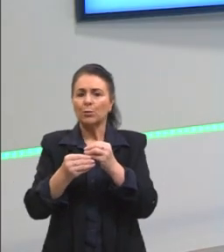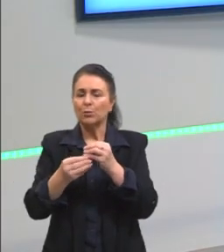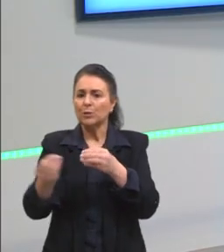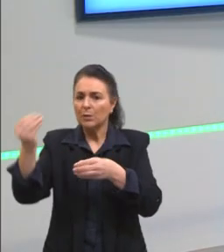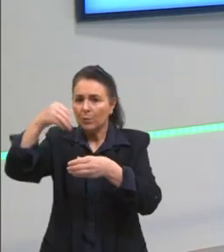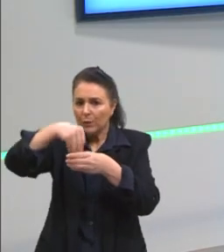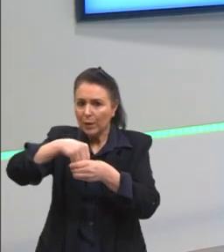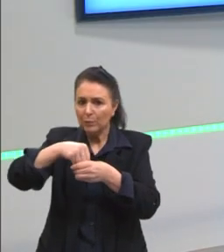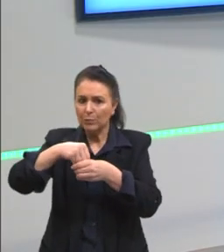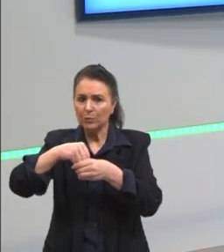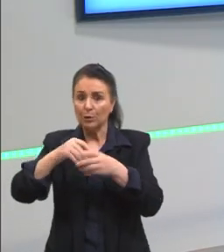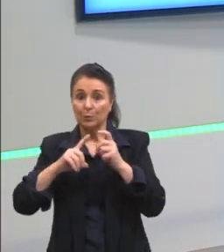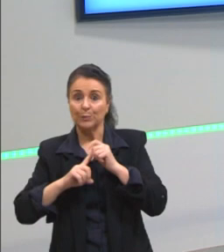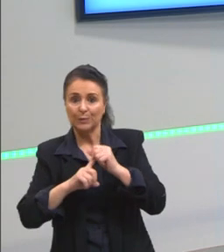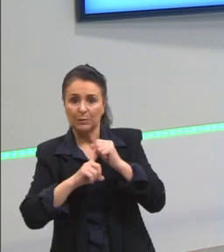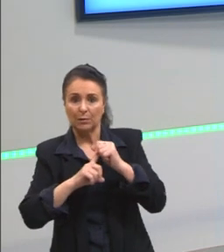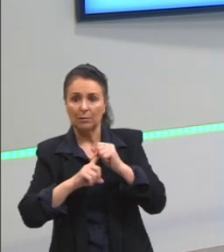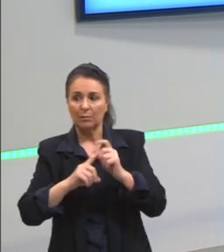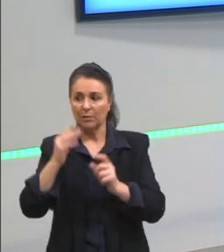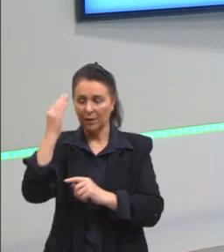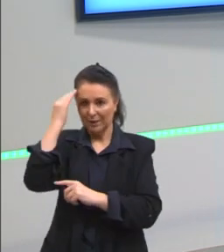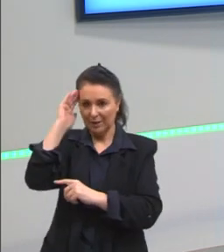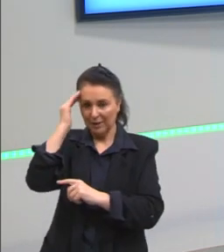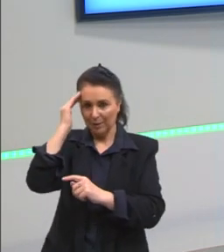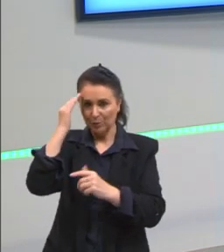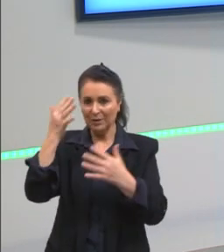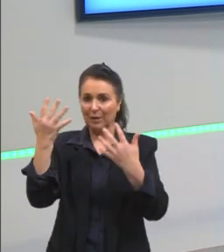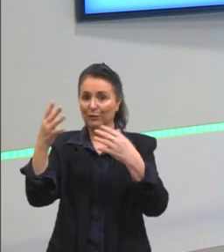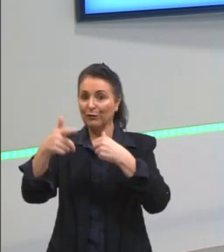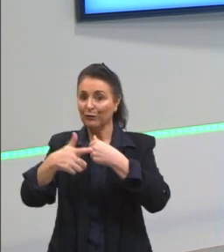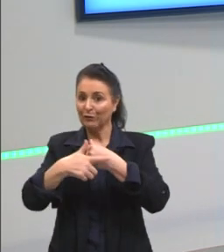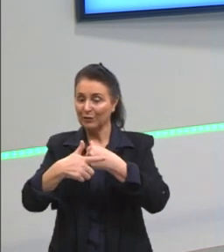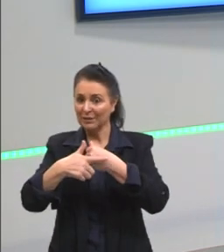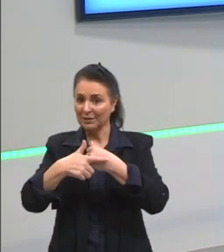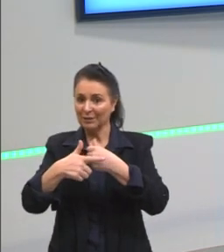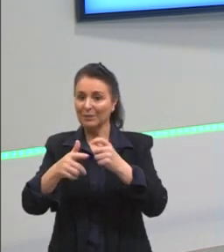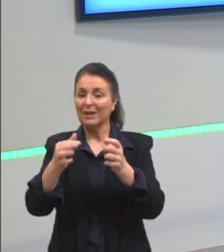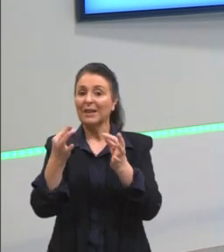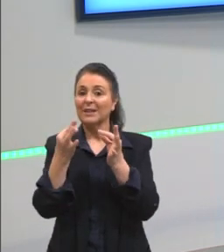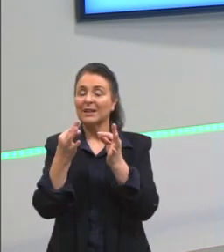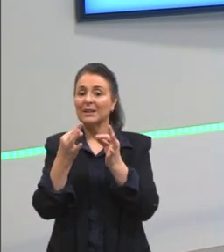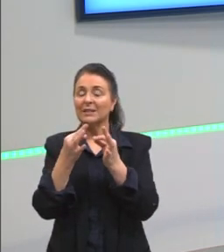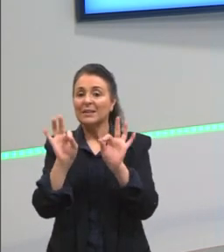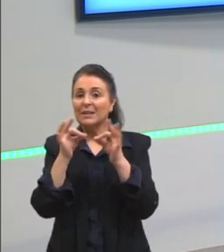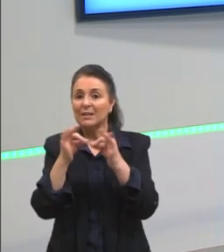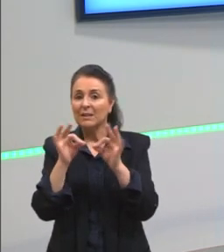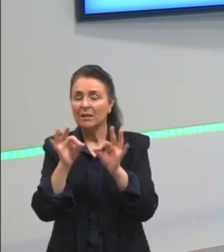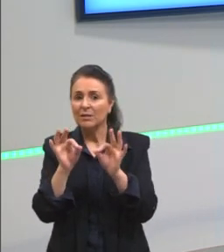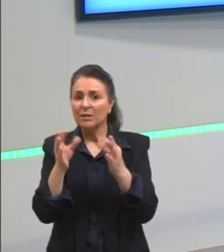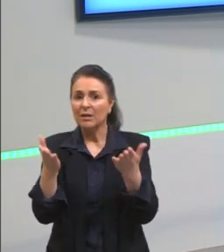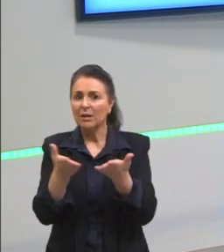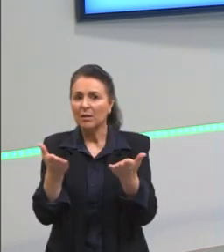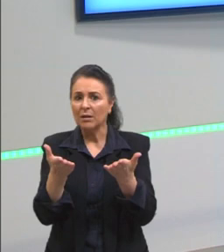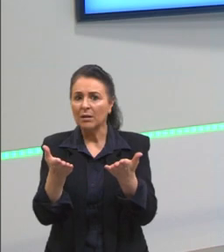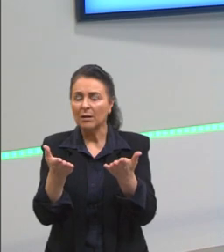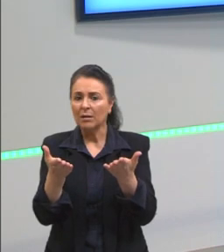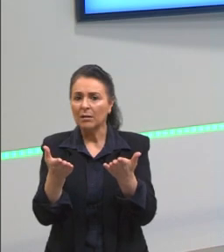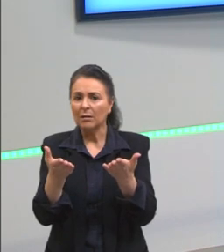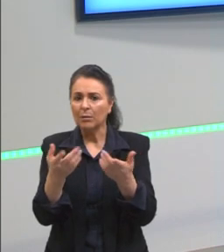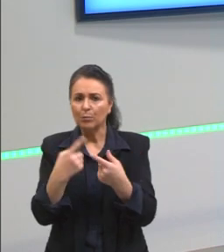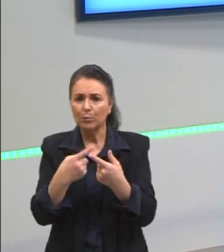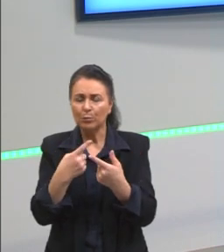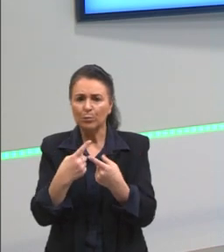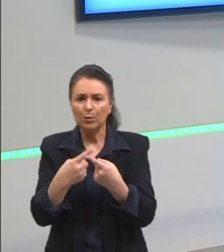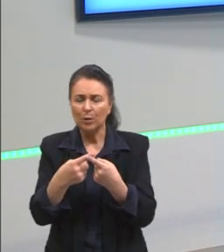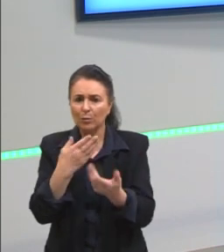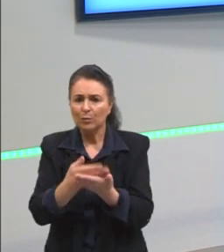termos essenciais. Entendemos função sintática. Beleza. Para que eu estudei isso? Para que eu fiquei